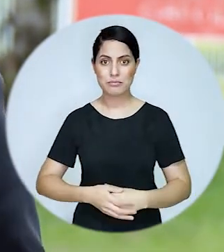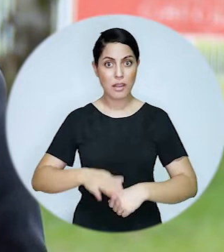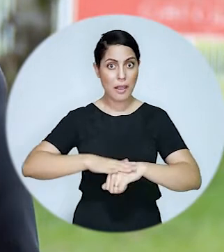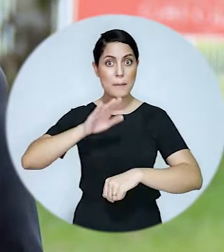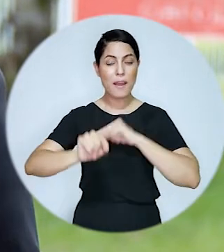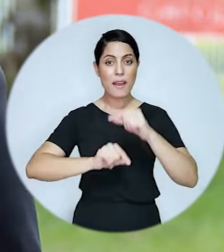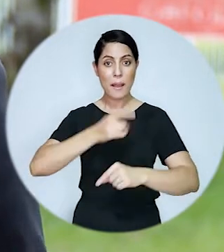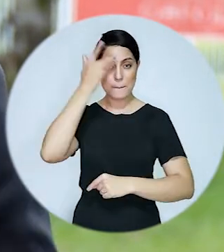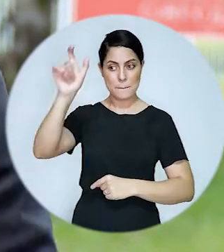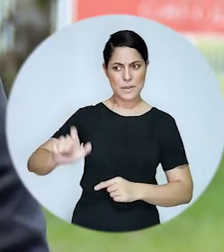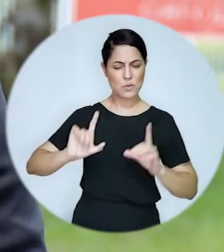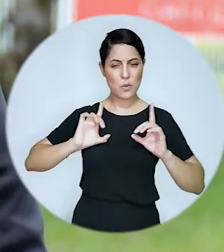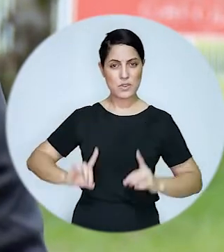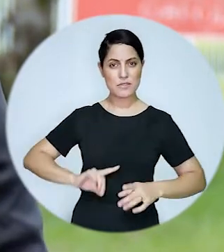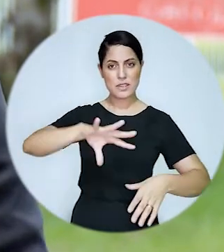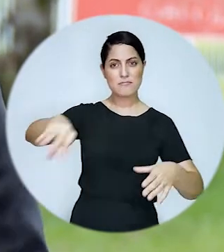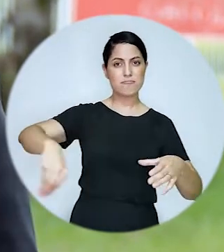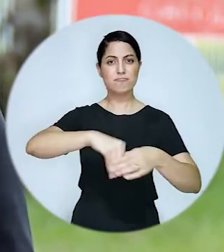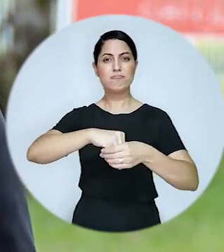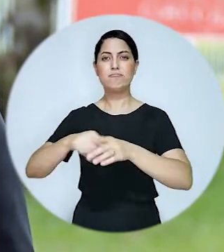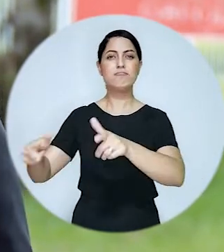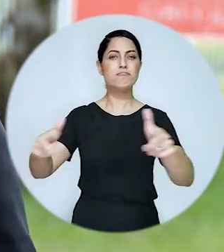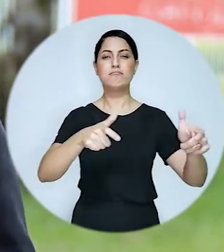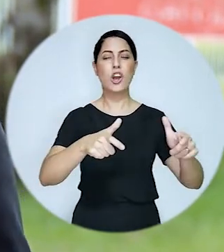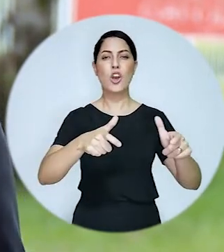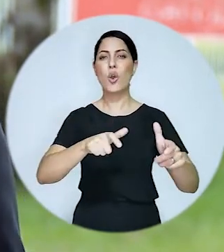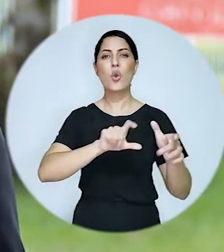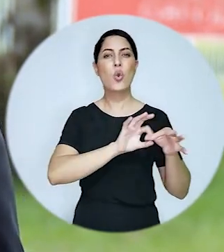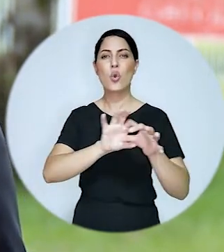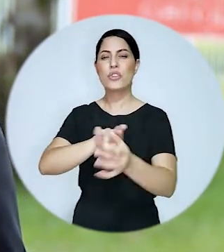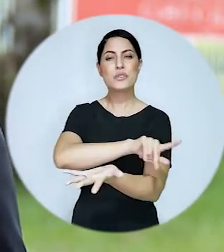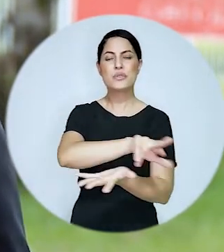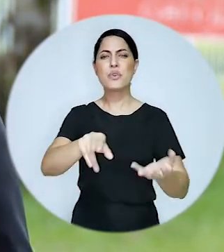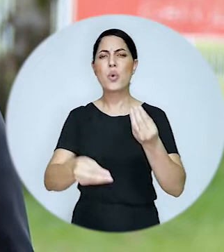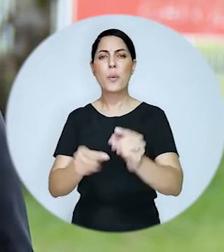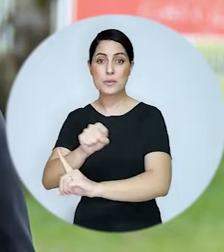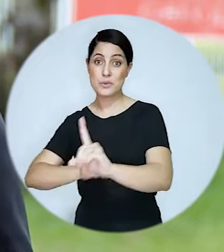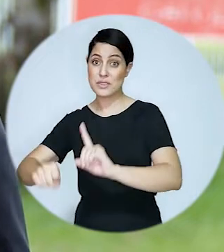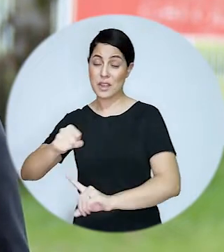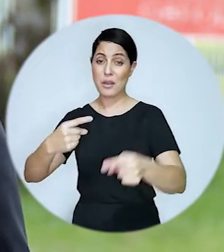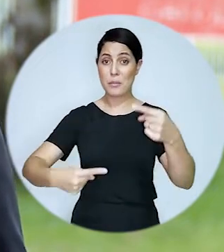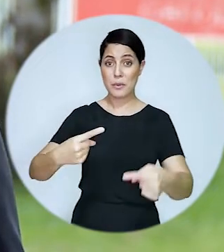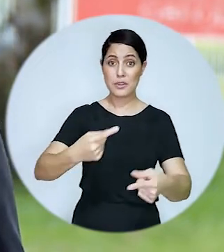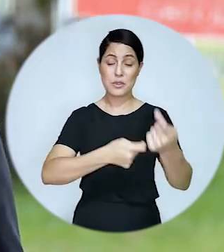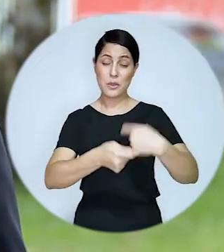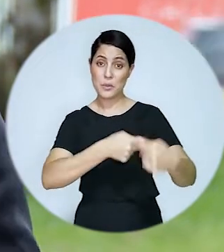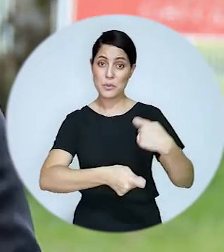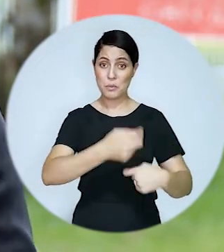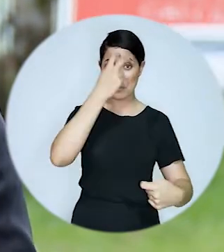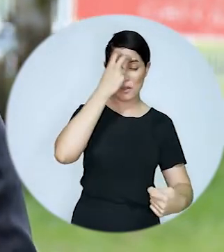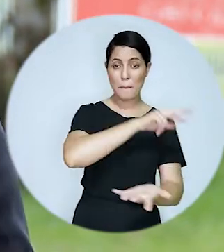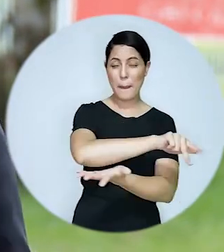todo e qualquer lugar. E mais do que isso, inserir a pessoa com deficiência em diferentes aspectos sociais, políticos,